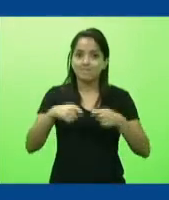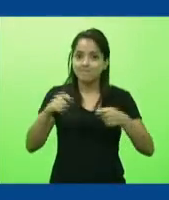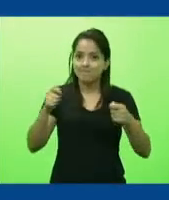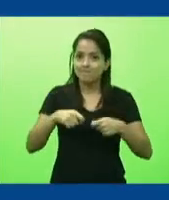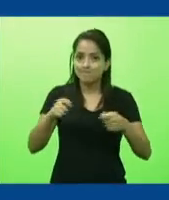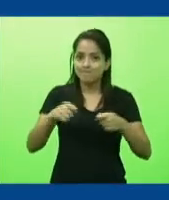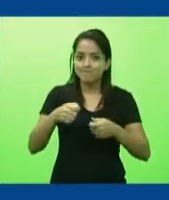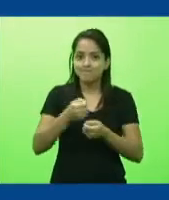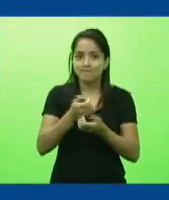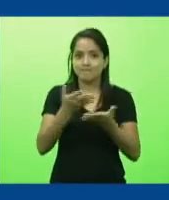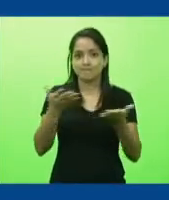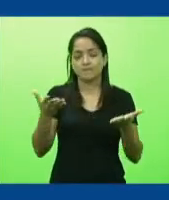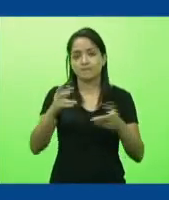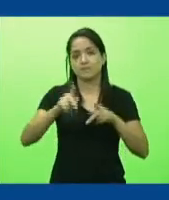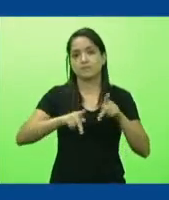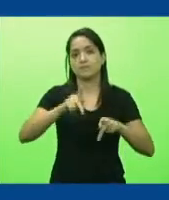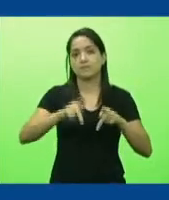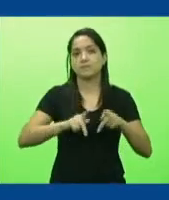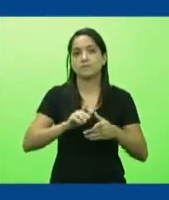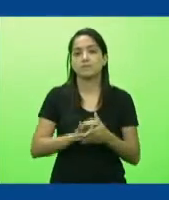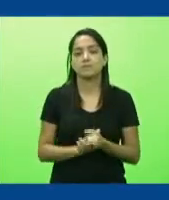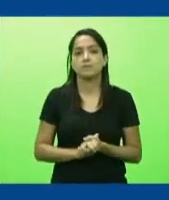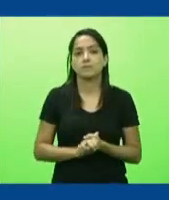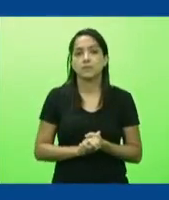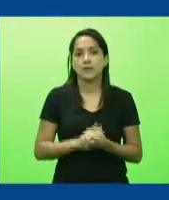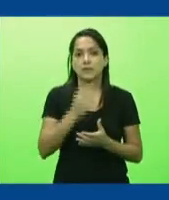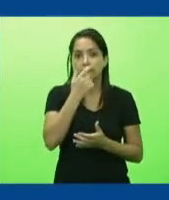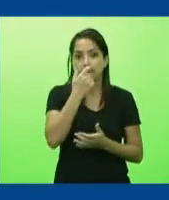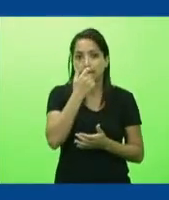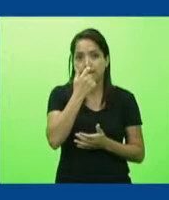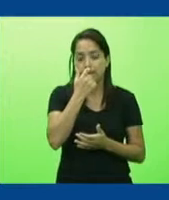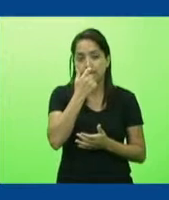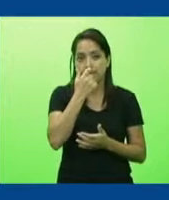mais para a nossa população então esse é um panorama geral